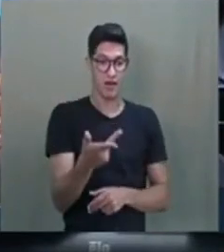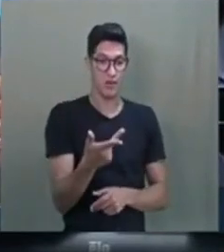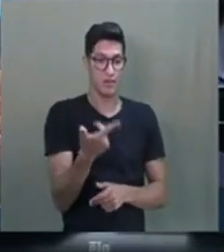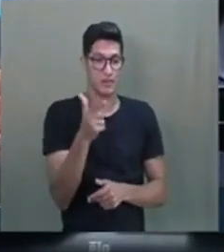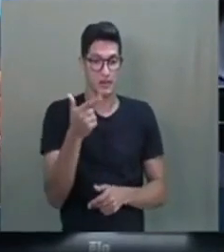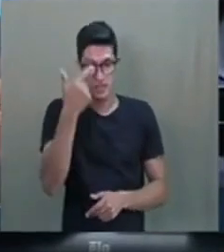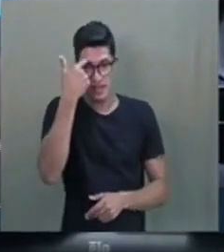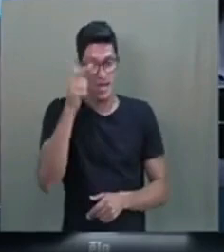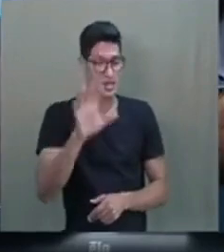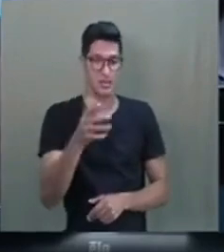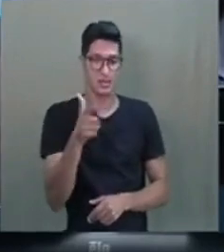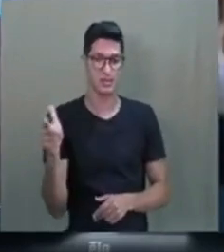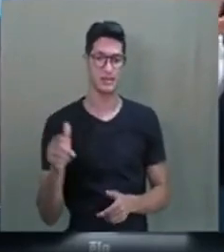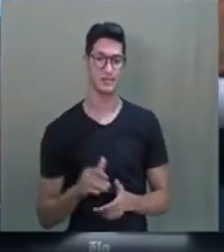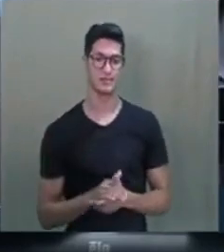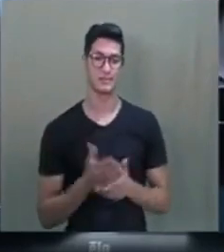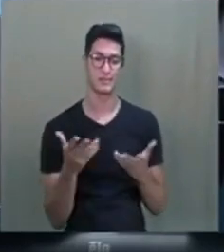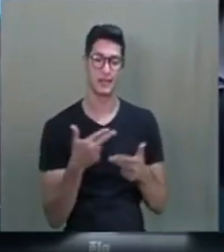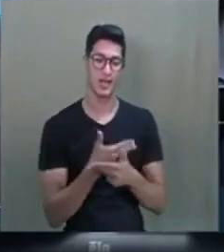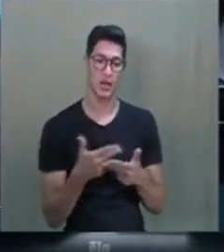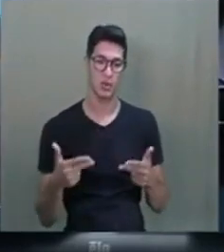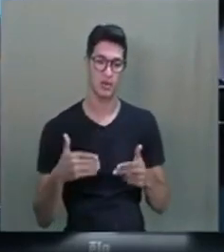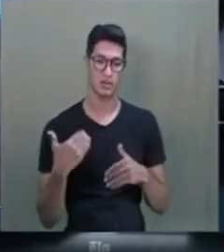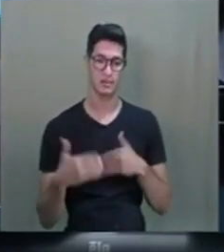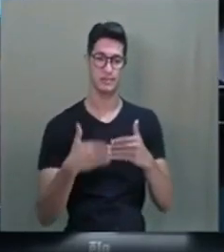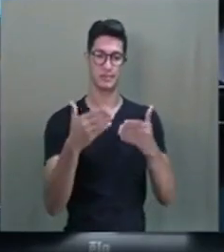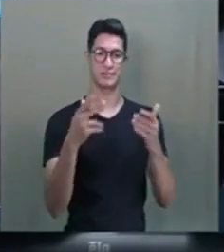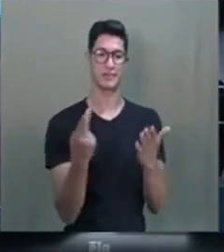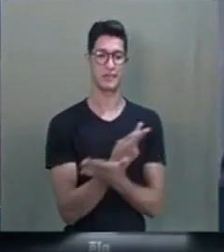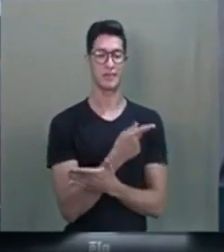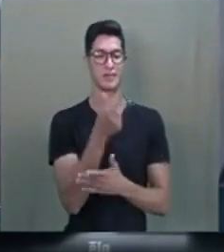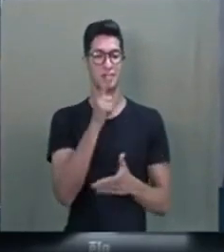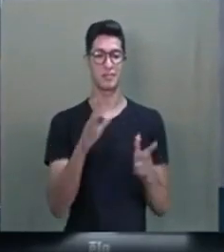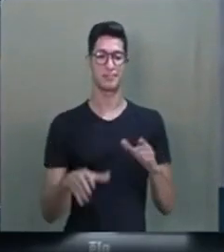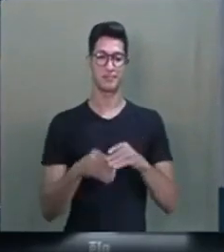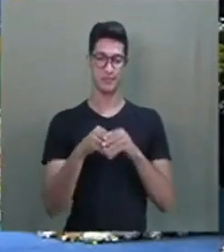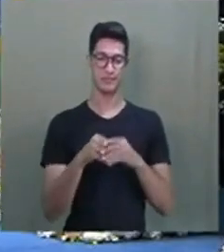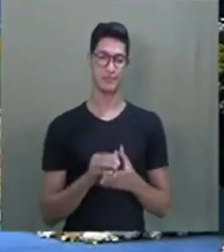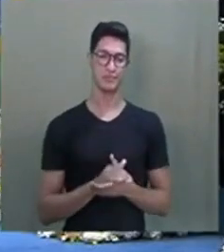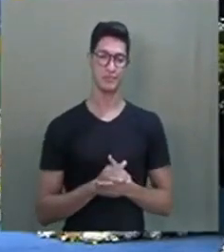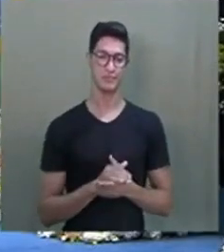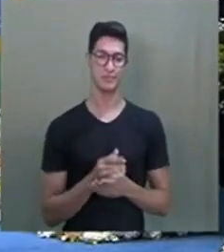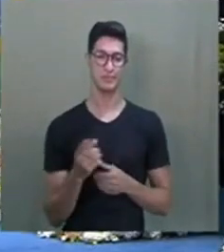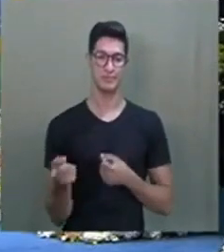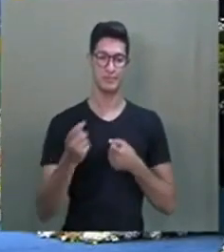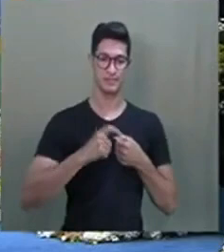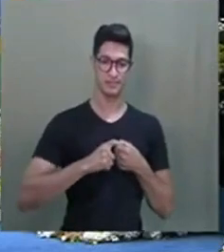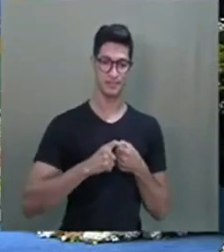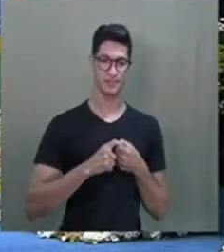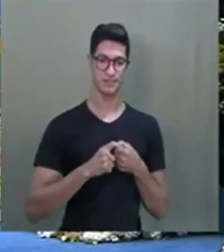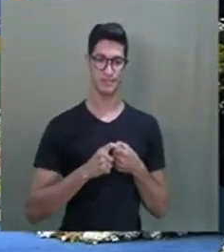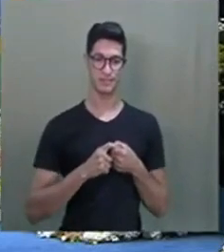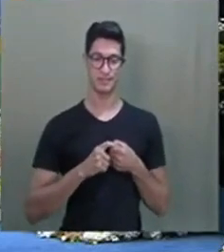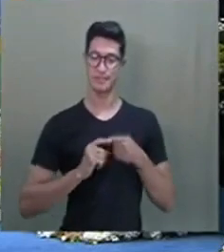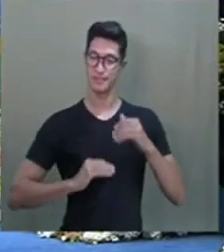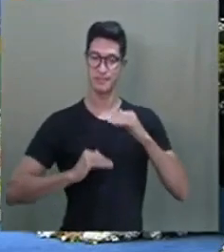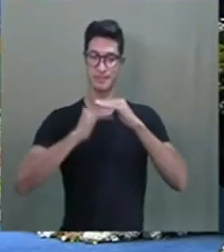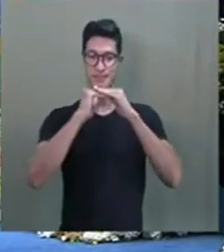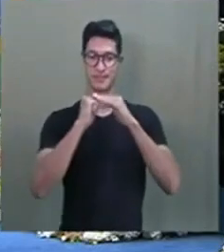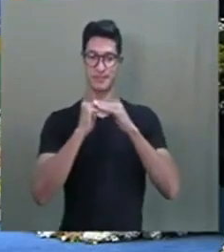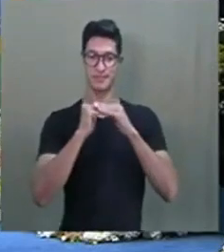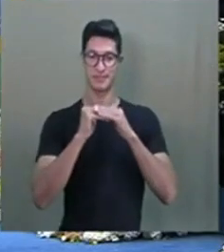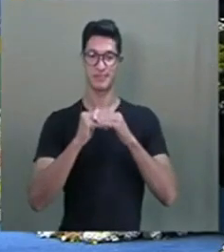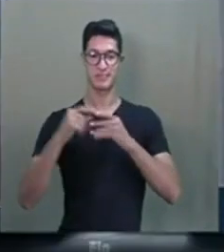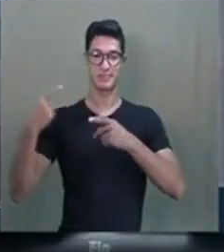tinha ideia, tinha ideia disso? Não, não lembro. E a coisa se complementa, né? E eu volto àquela máxima, que